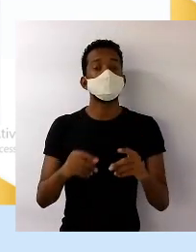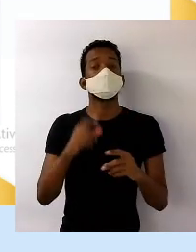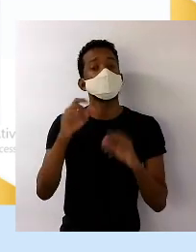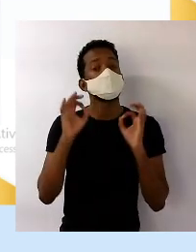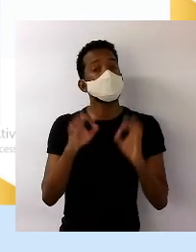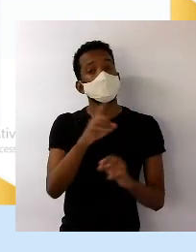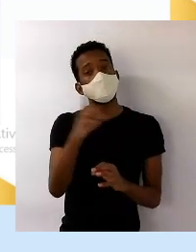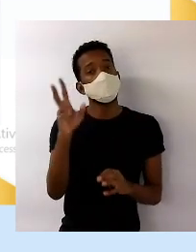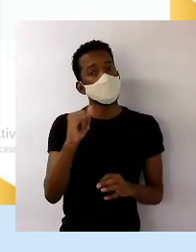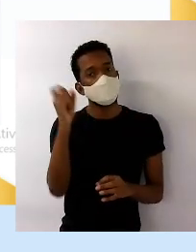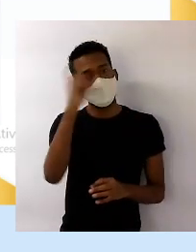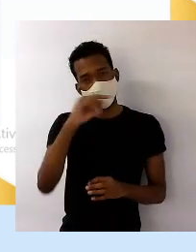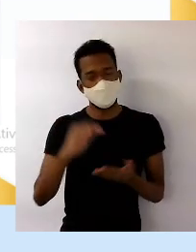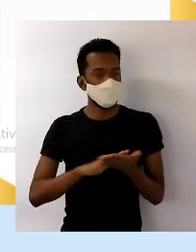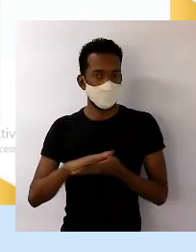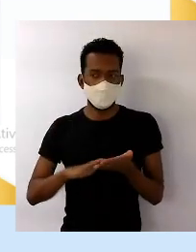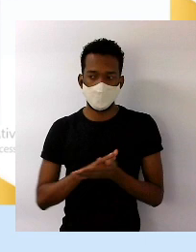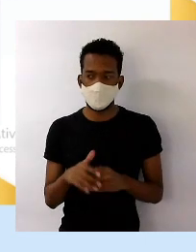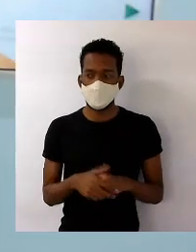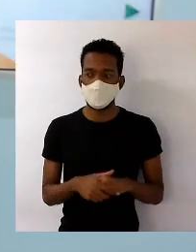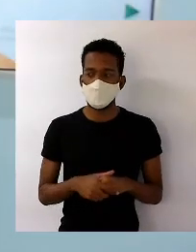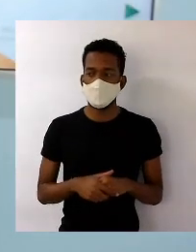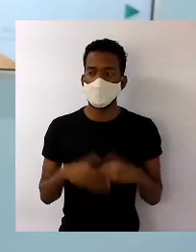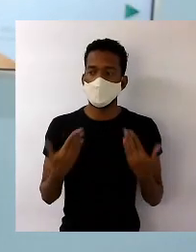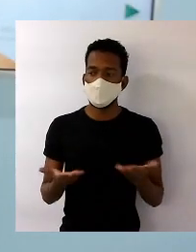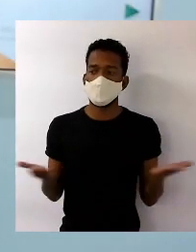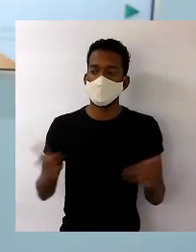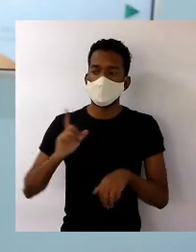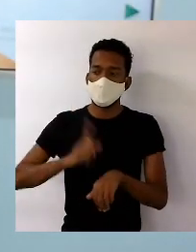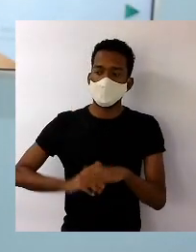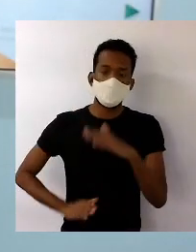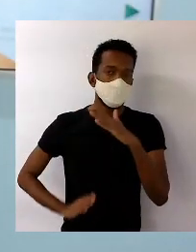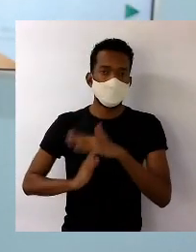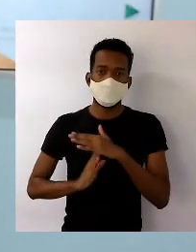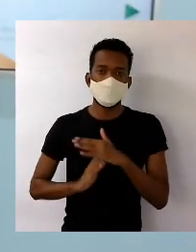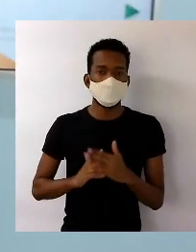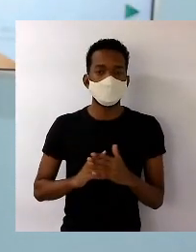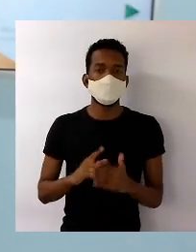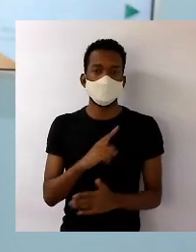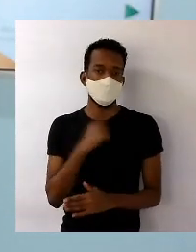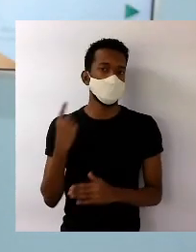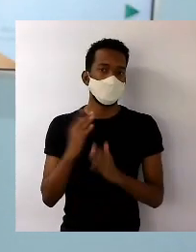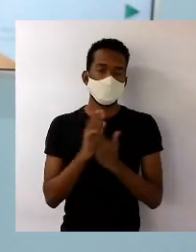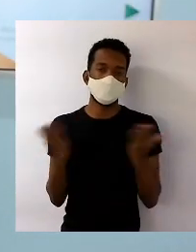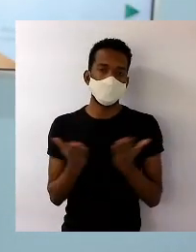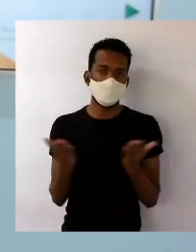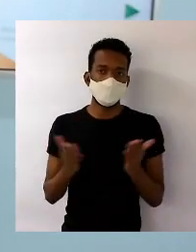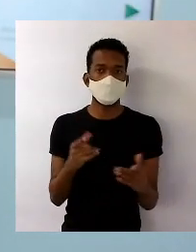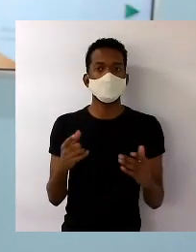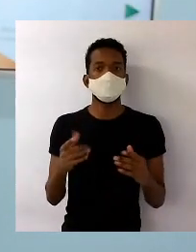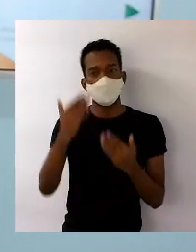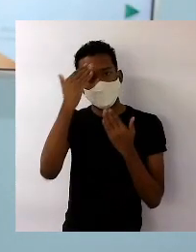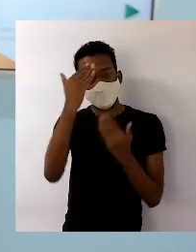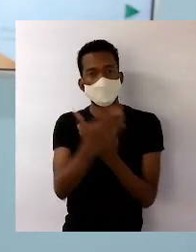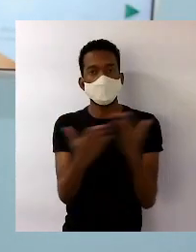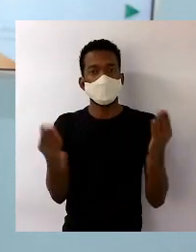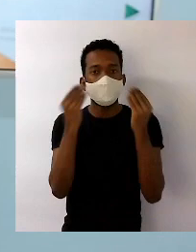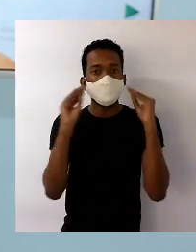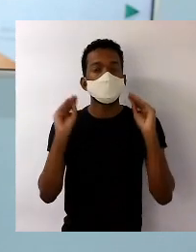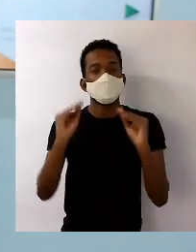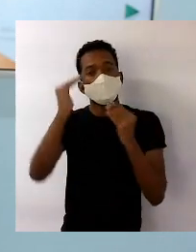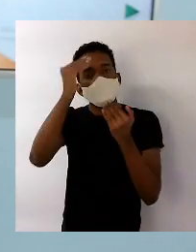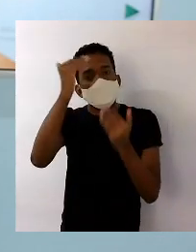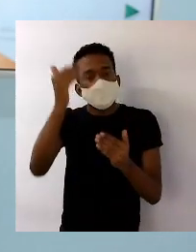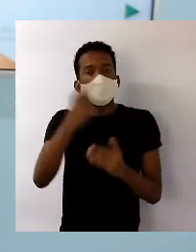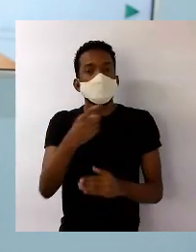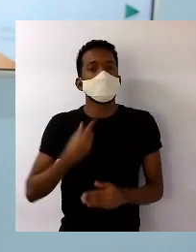não vão ter dificuldade. Ó, gente, nosso tempo acabou por hoje. Agradeço a vocês, tá? Beijão, obrigado pela